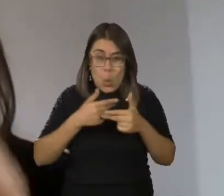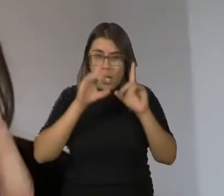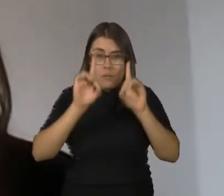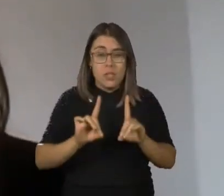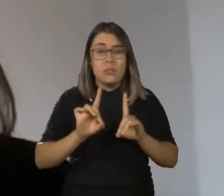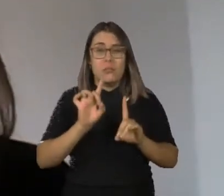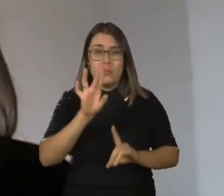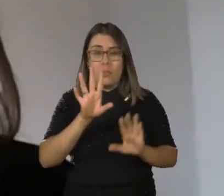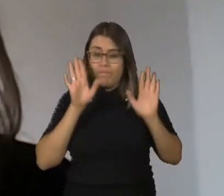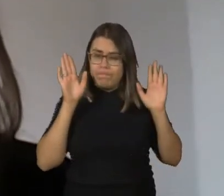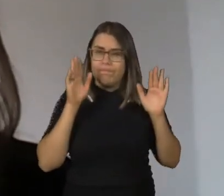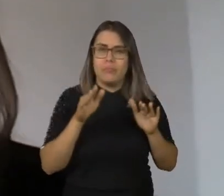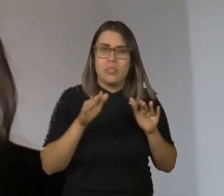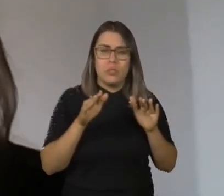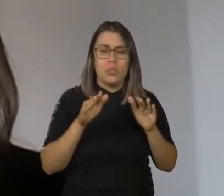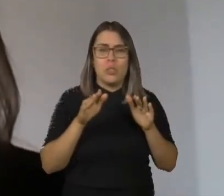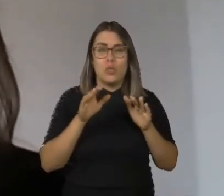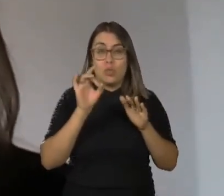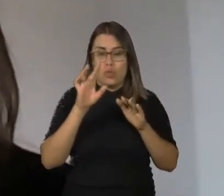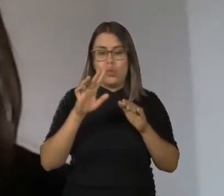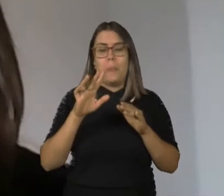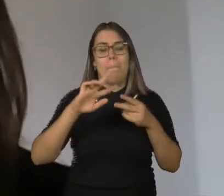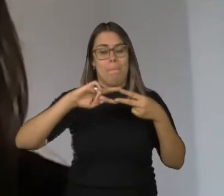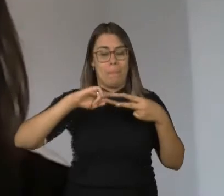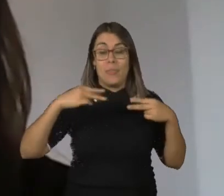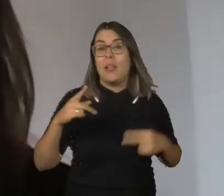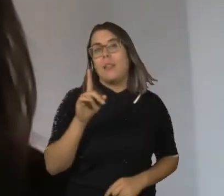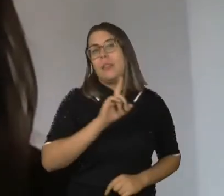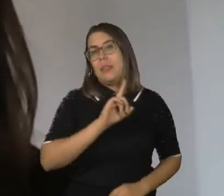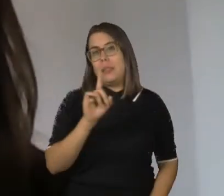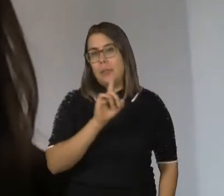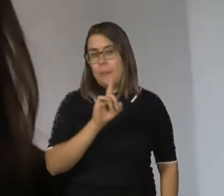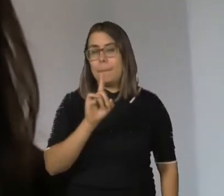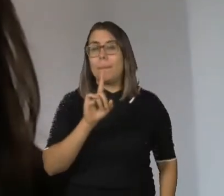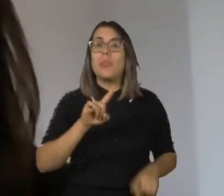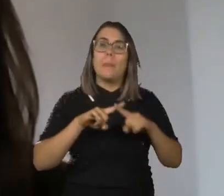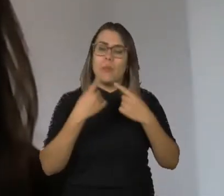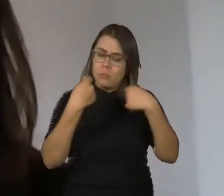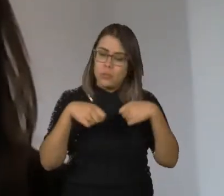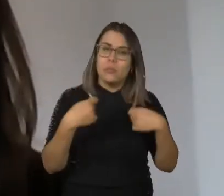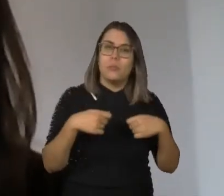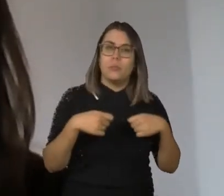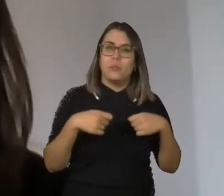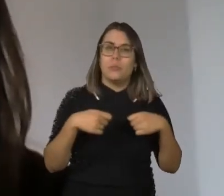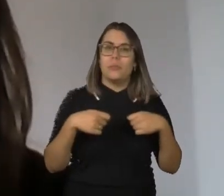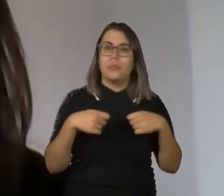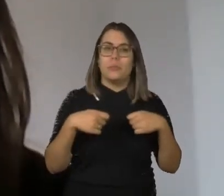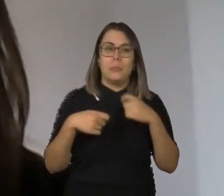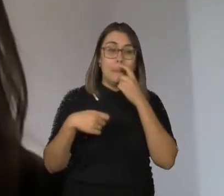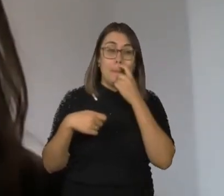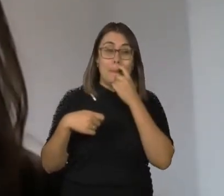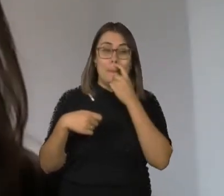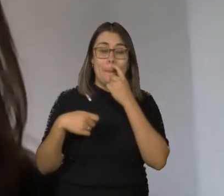atribuídas pelo biológico, mas há uma outra forma de compreender as deficiências que é pensando a